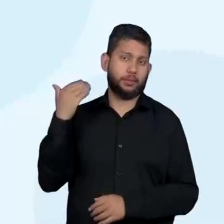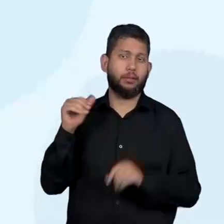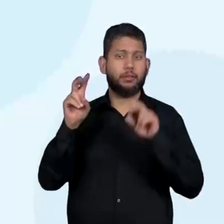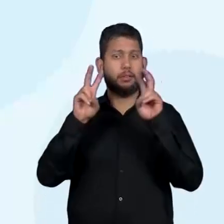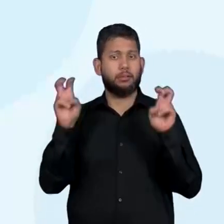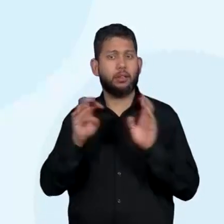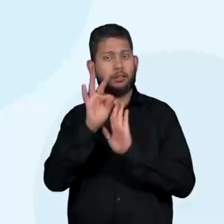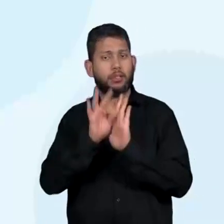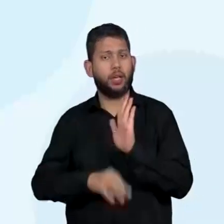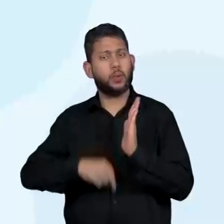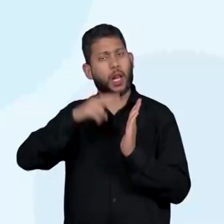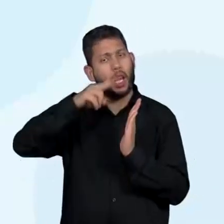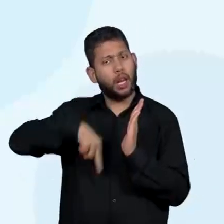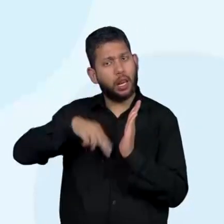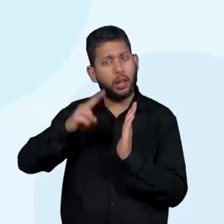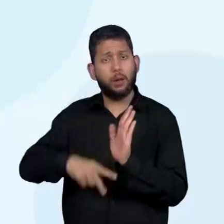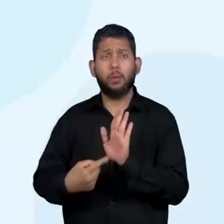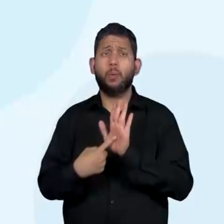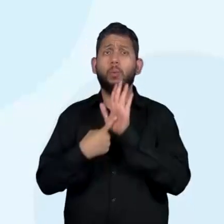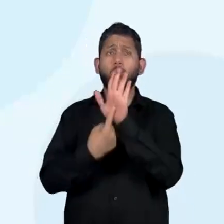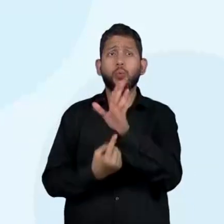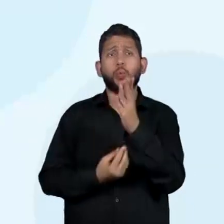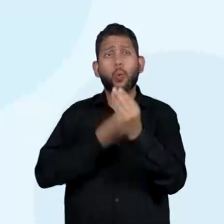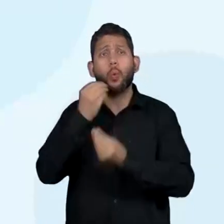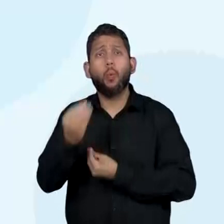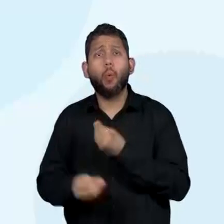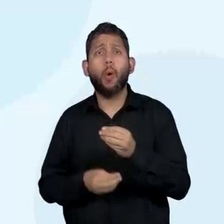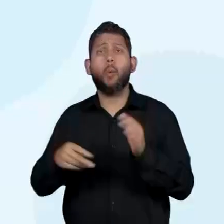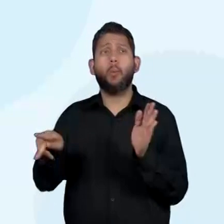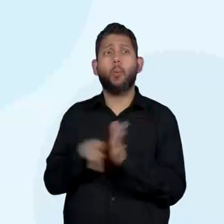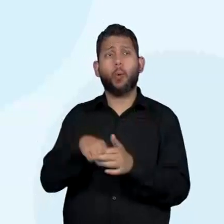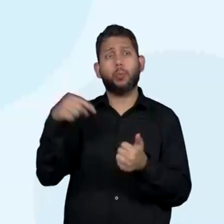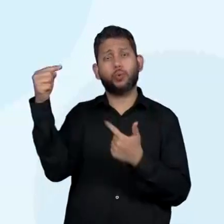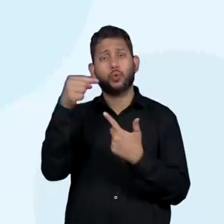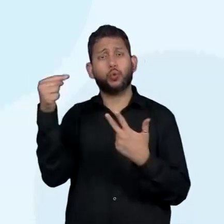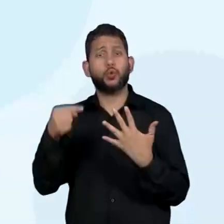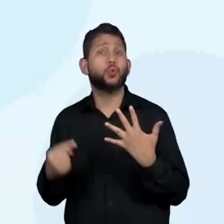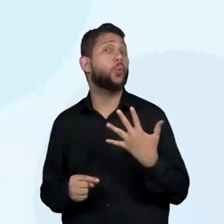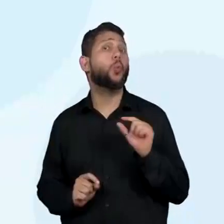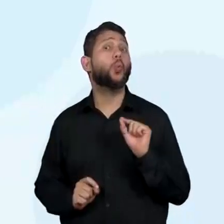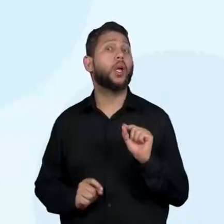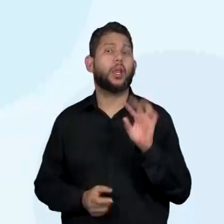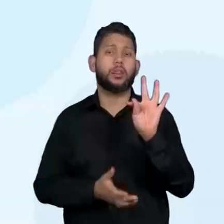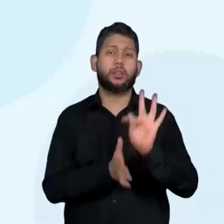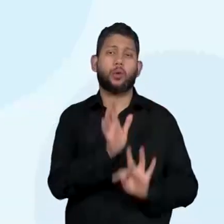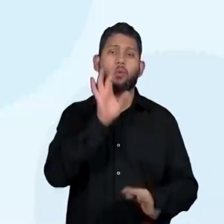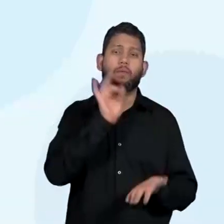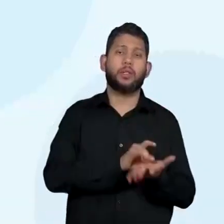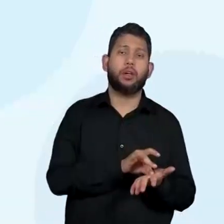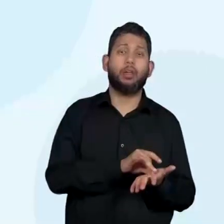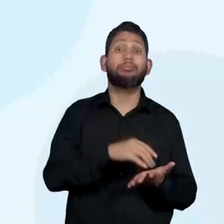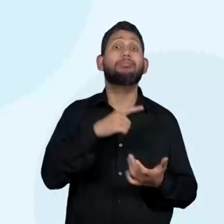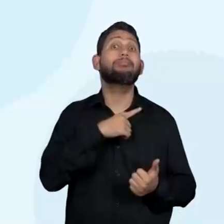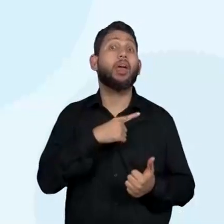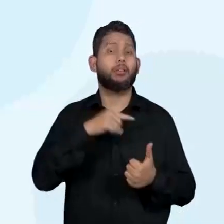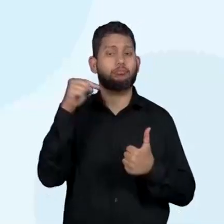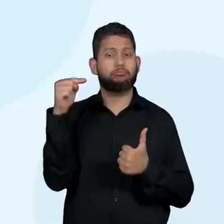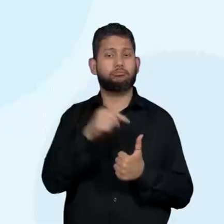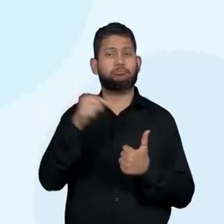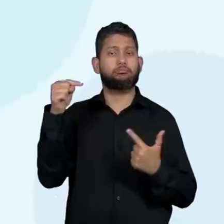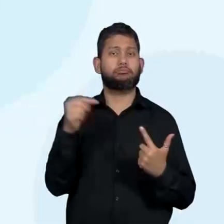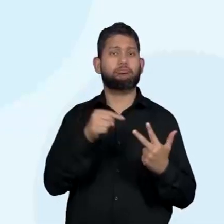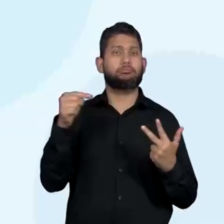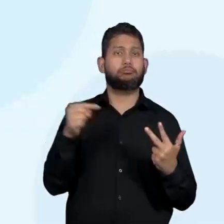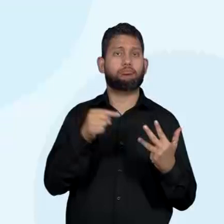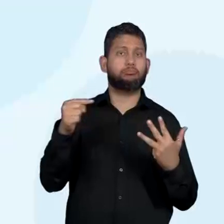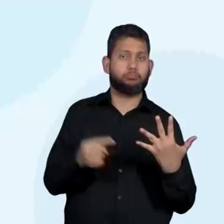exploraremos as características que nos ajudarão a identificar verdades